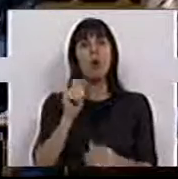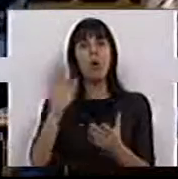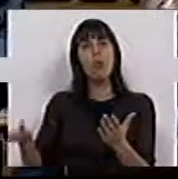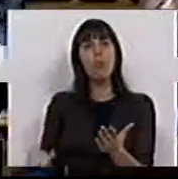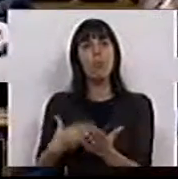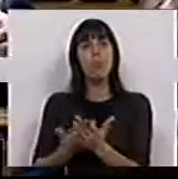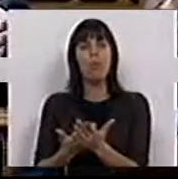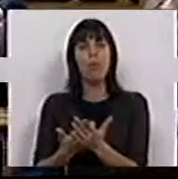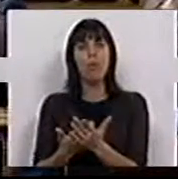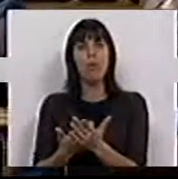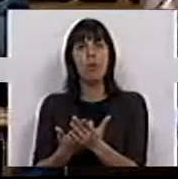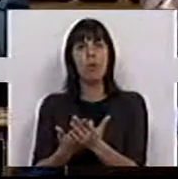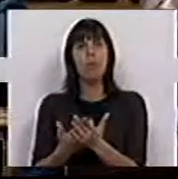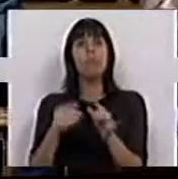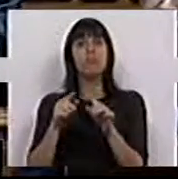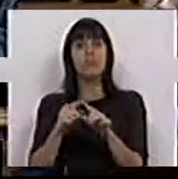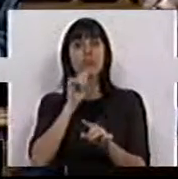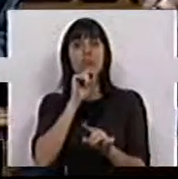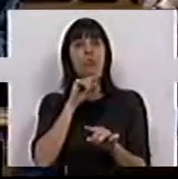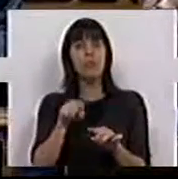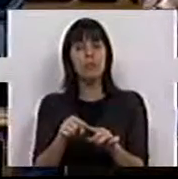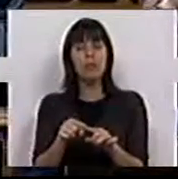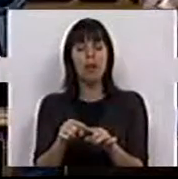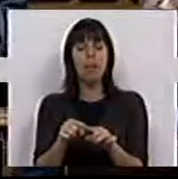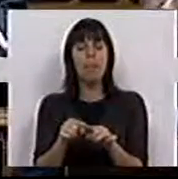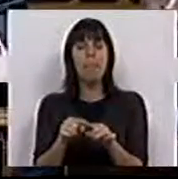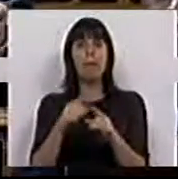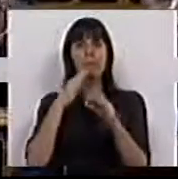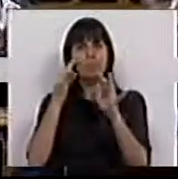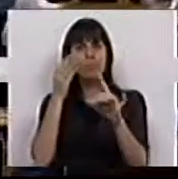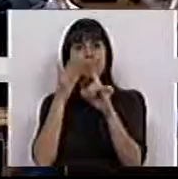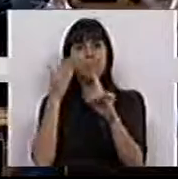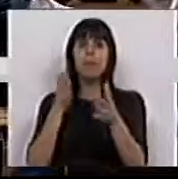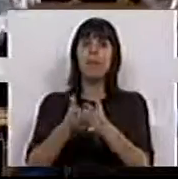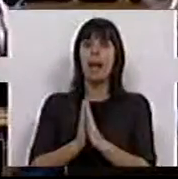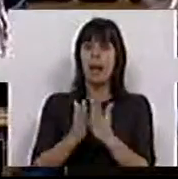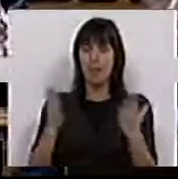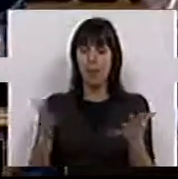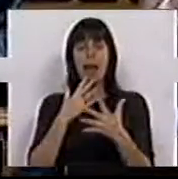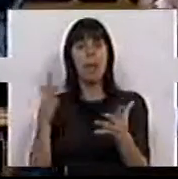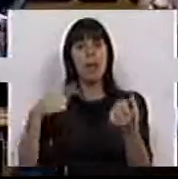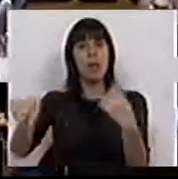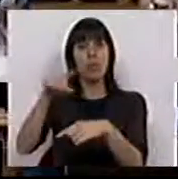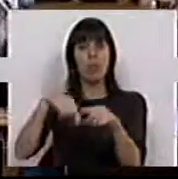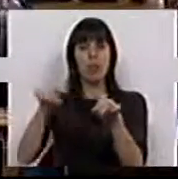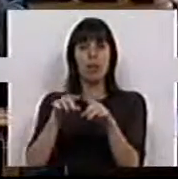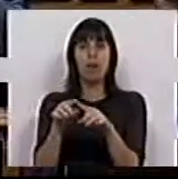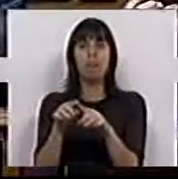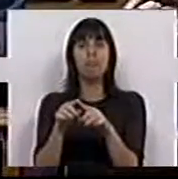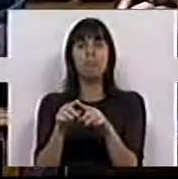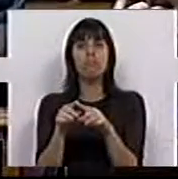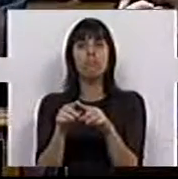propõe que seja possível, em concreto, e apela nesse sentido à maioria, que